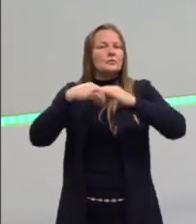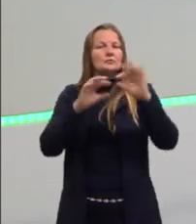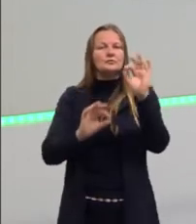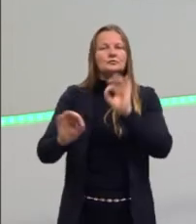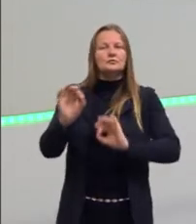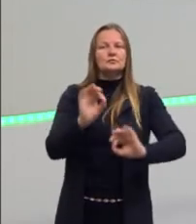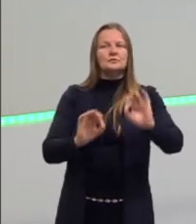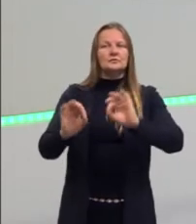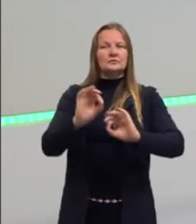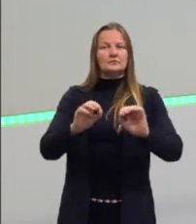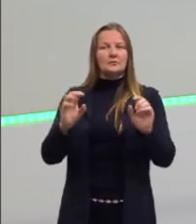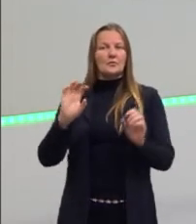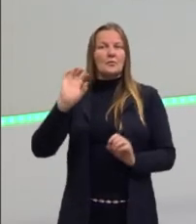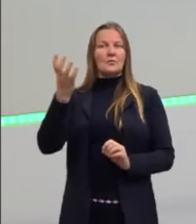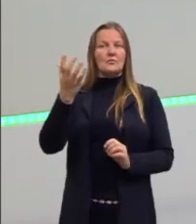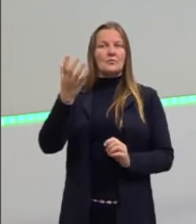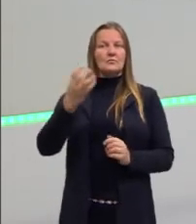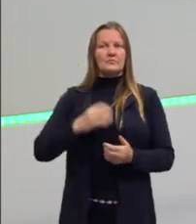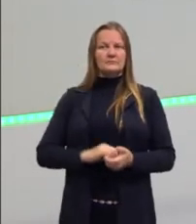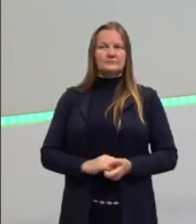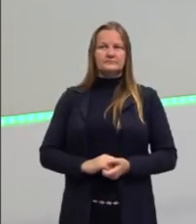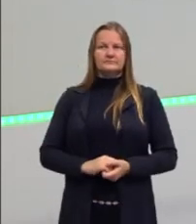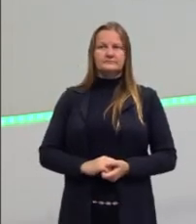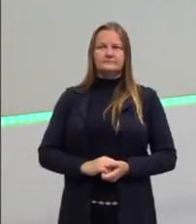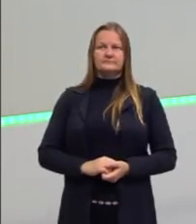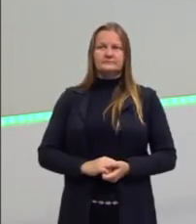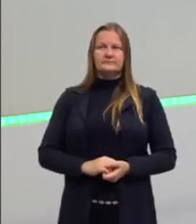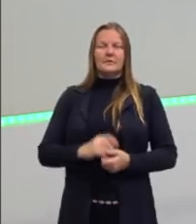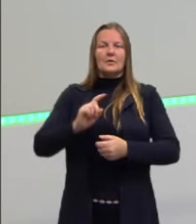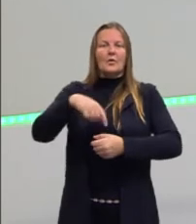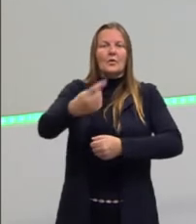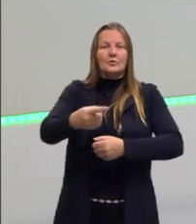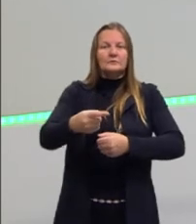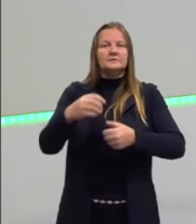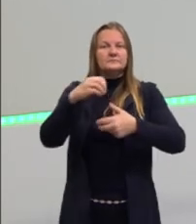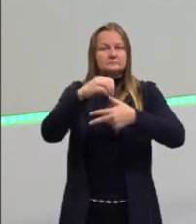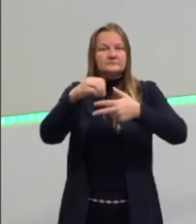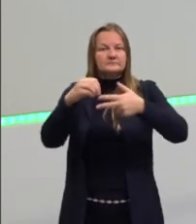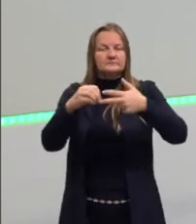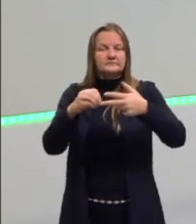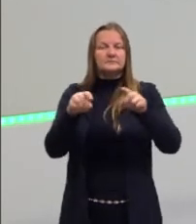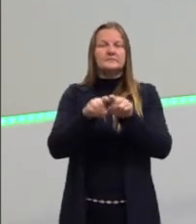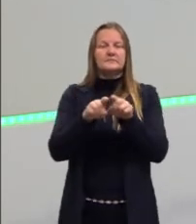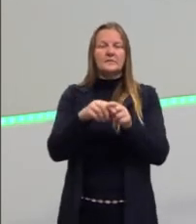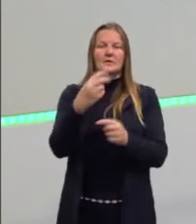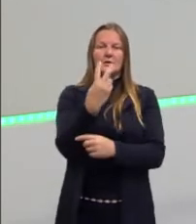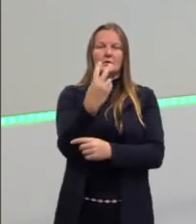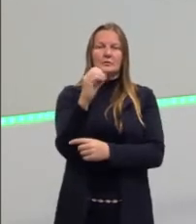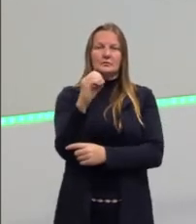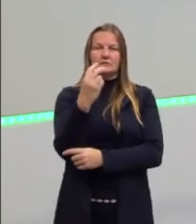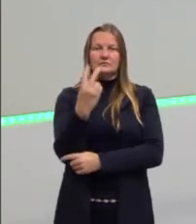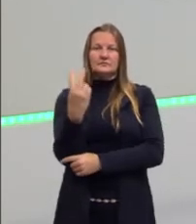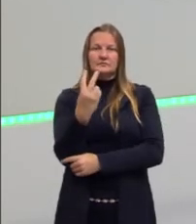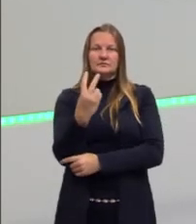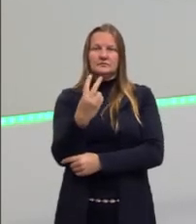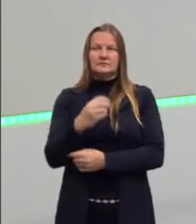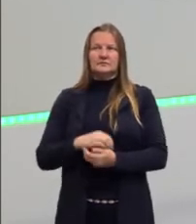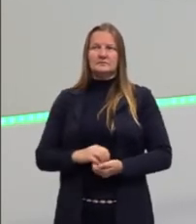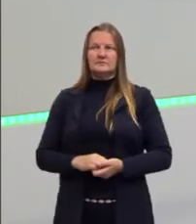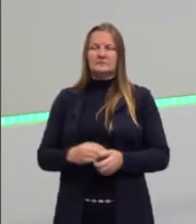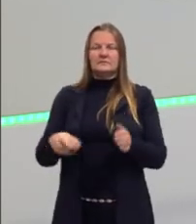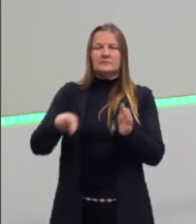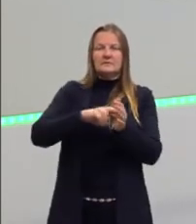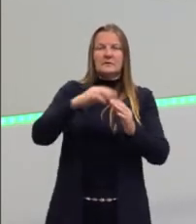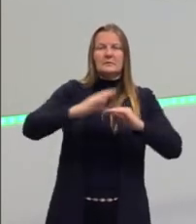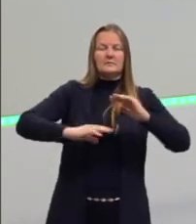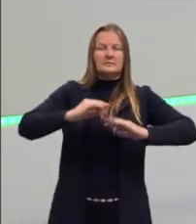a função e resolvemos. A nossa próxima questão, ela é uma questão do Enem de 2022, né? Da reaplicação da